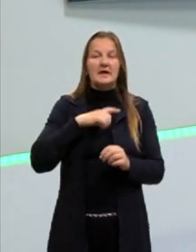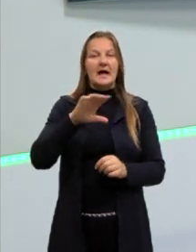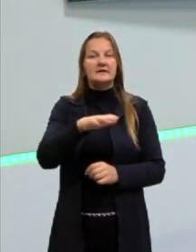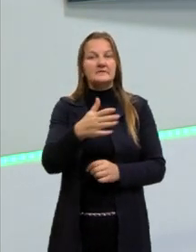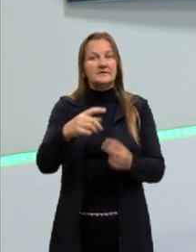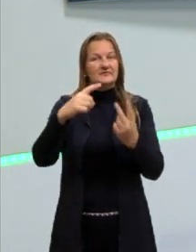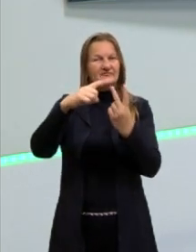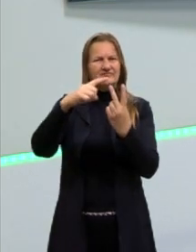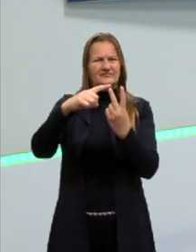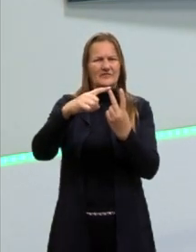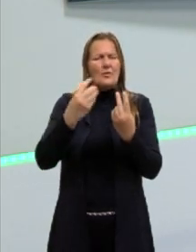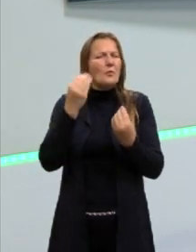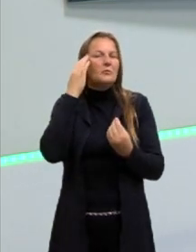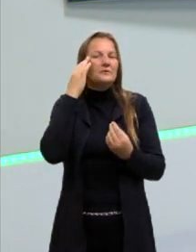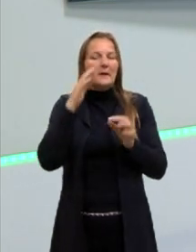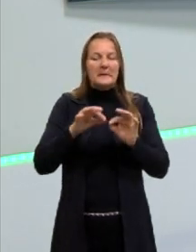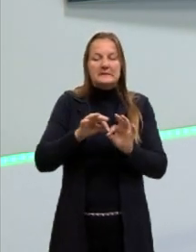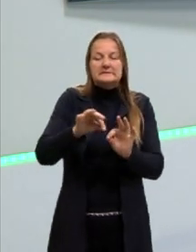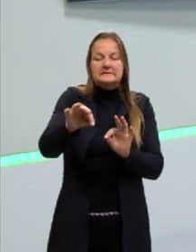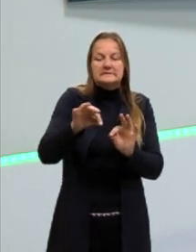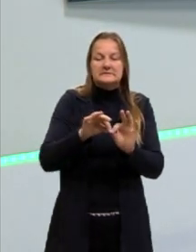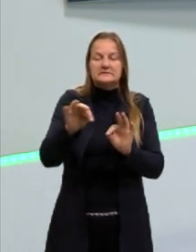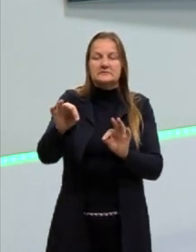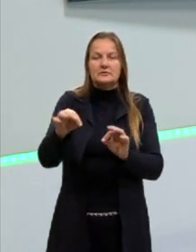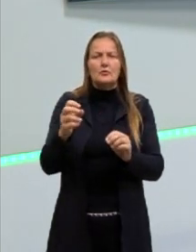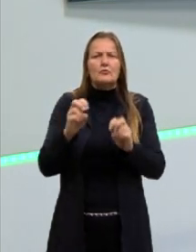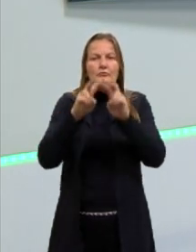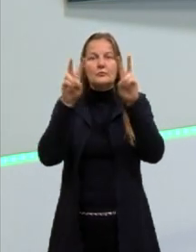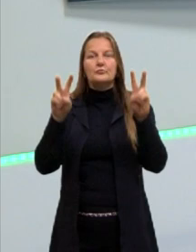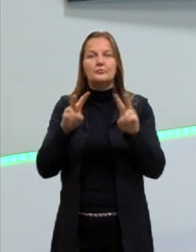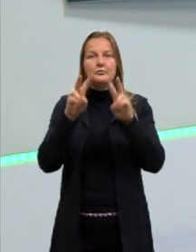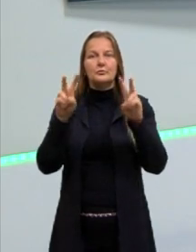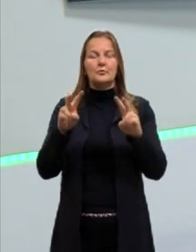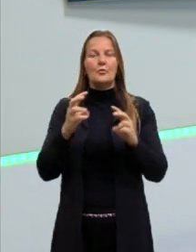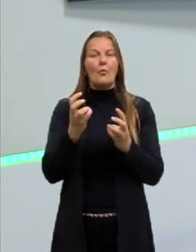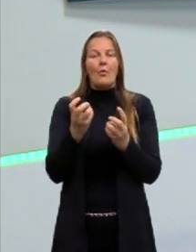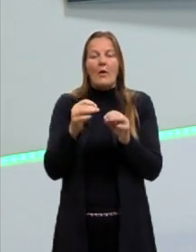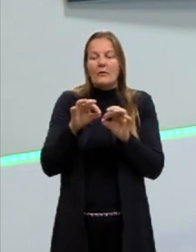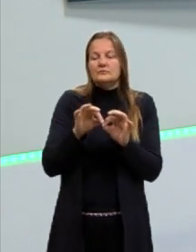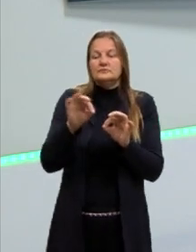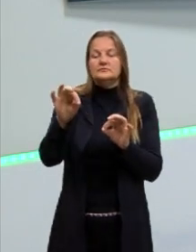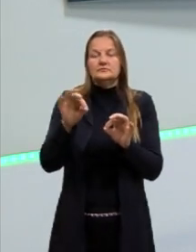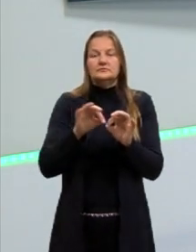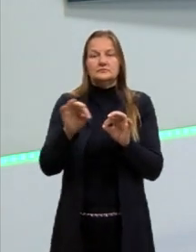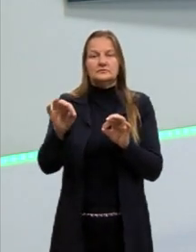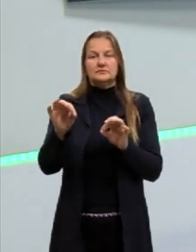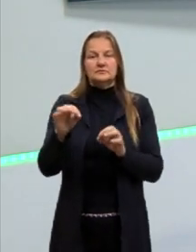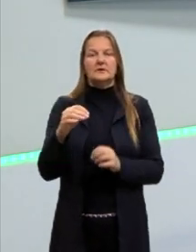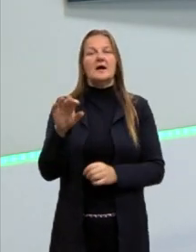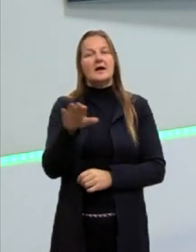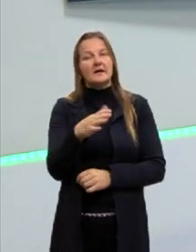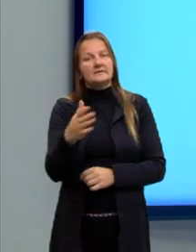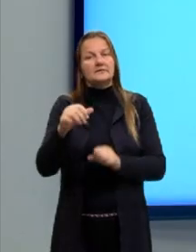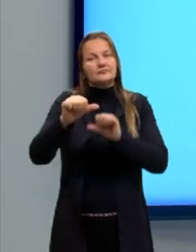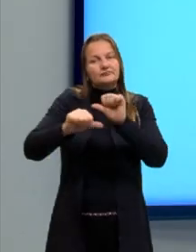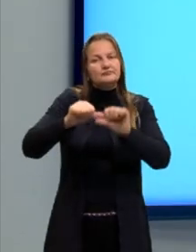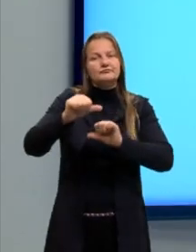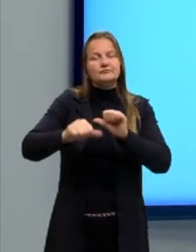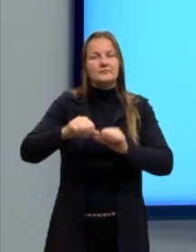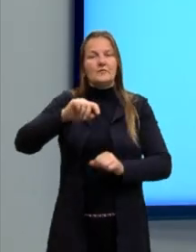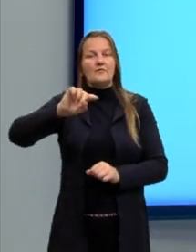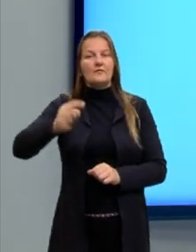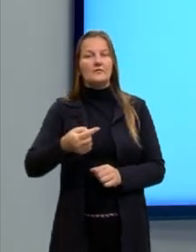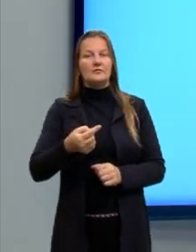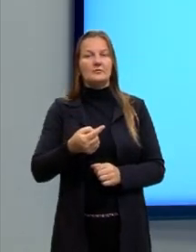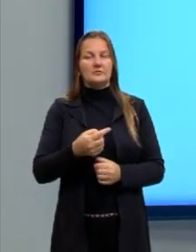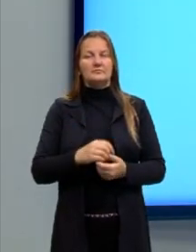vezes fica difícil da gente visualizar quanto que seria essa distância, né? E aí, transformando em um número com